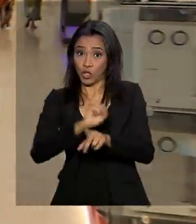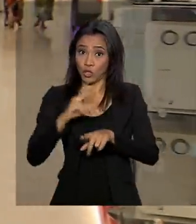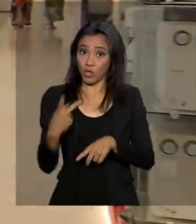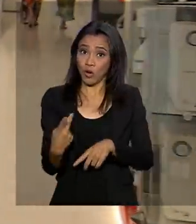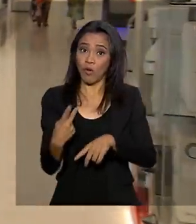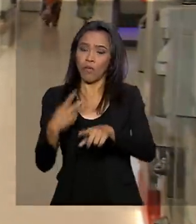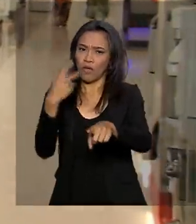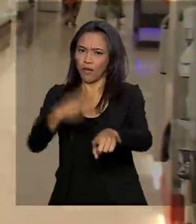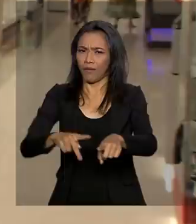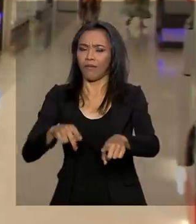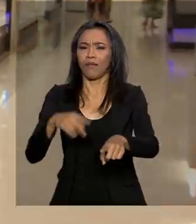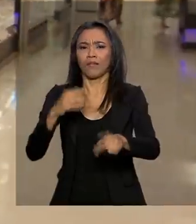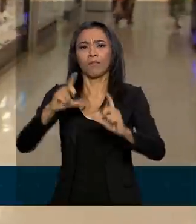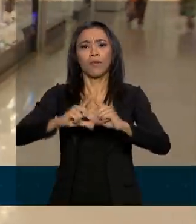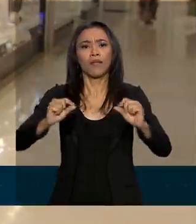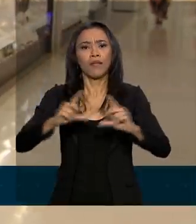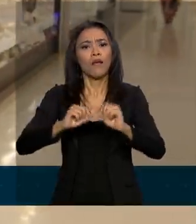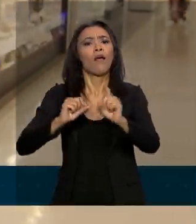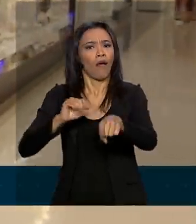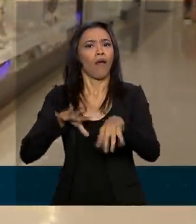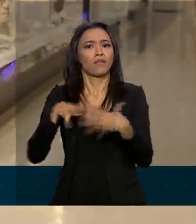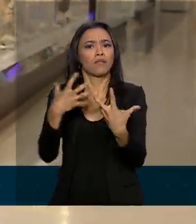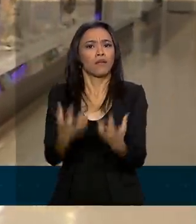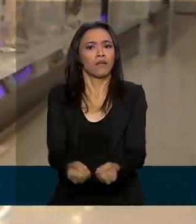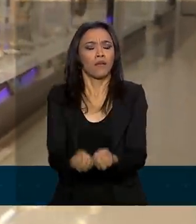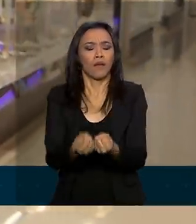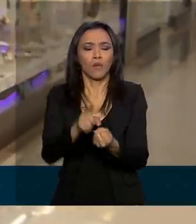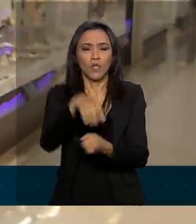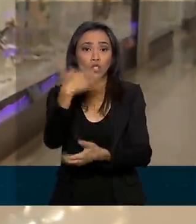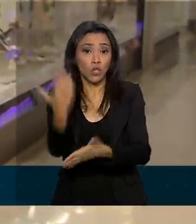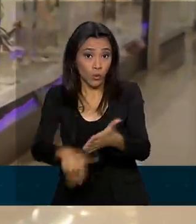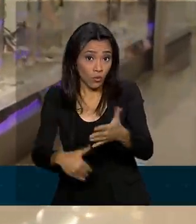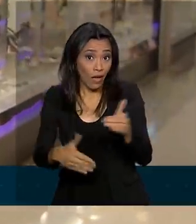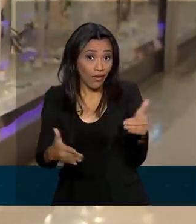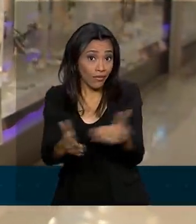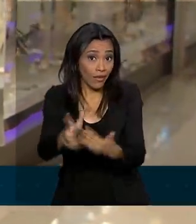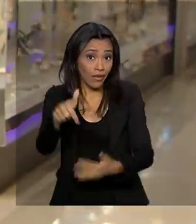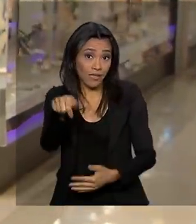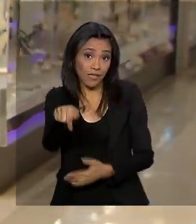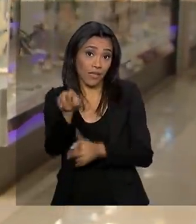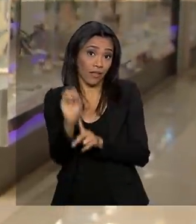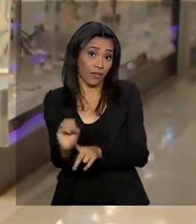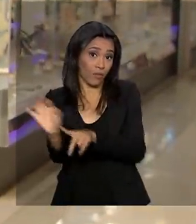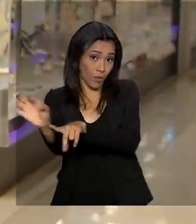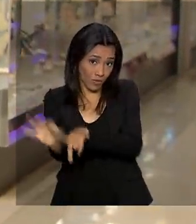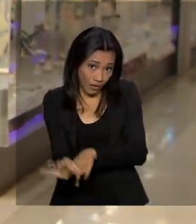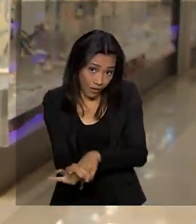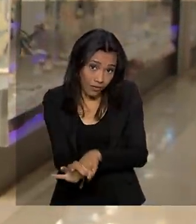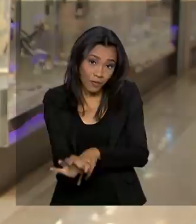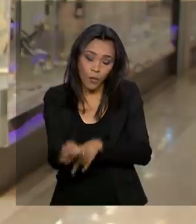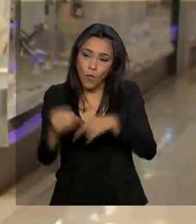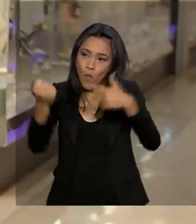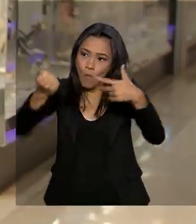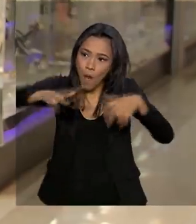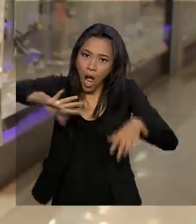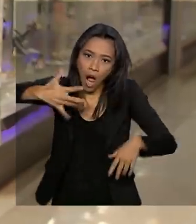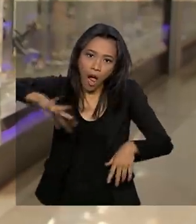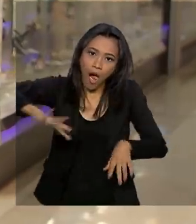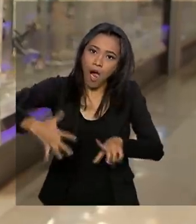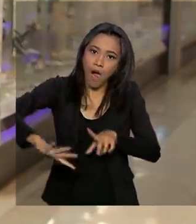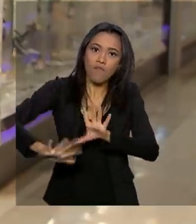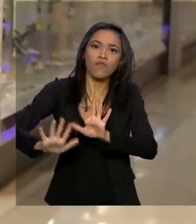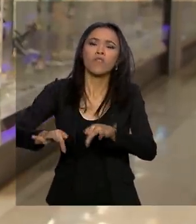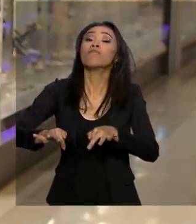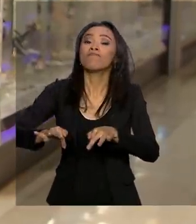Brasília aderiram à campanha com descontos que chegam a 70%. A mega promoção termina no